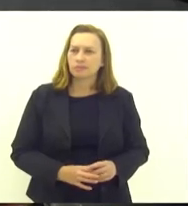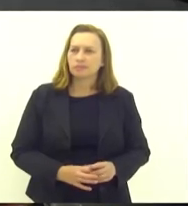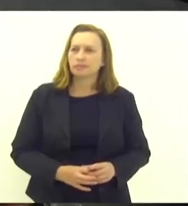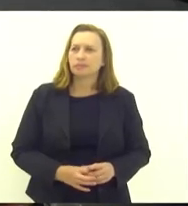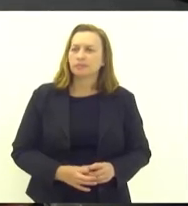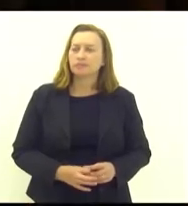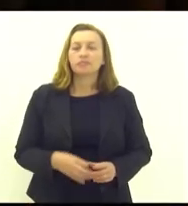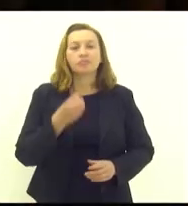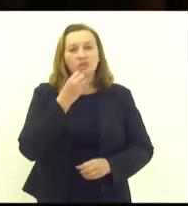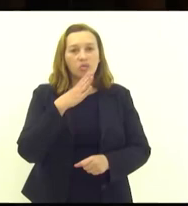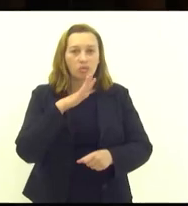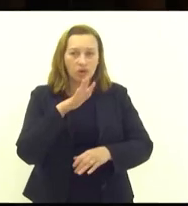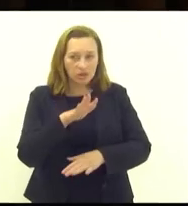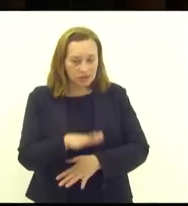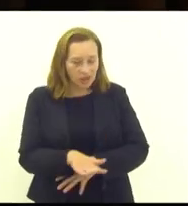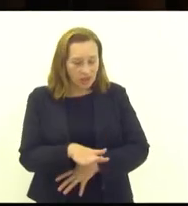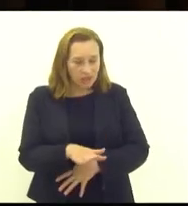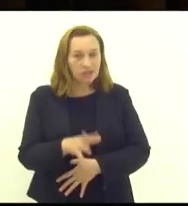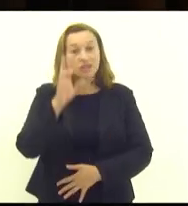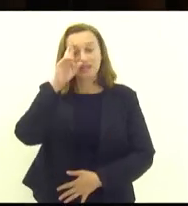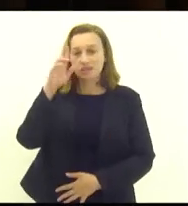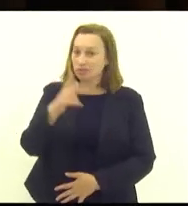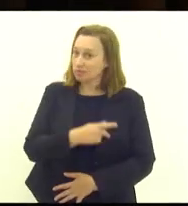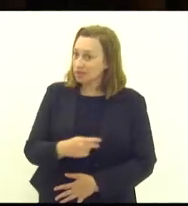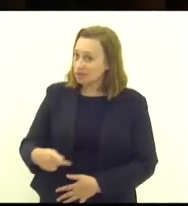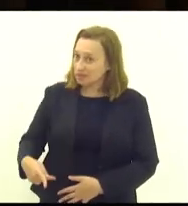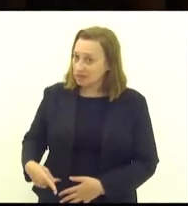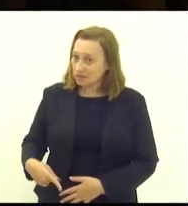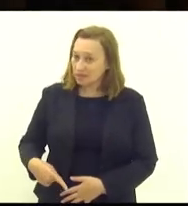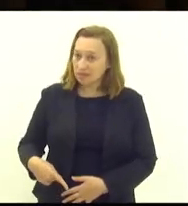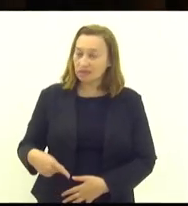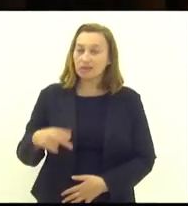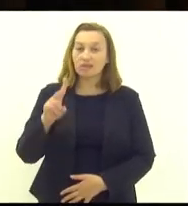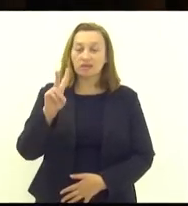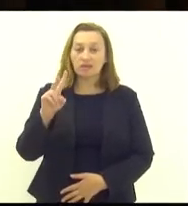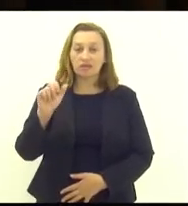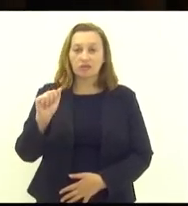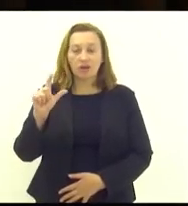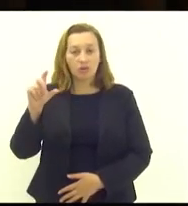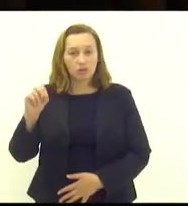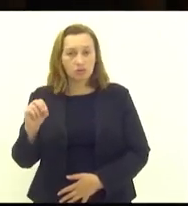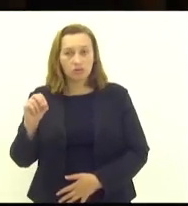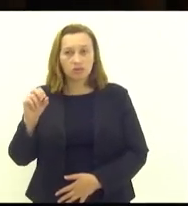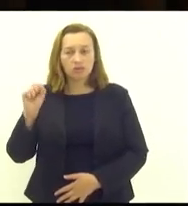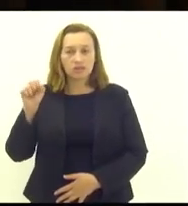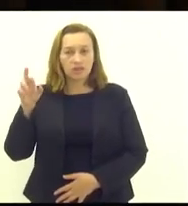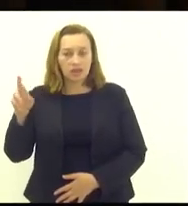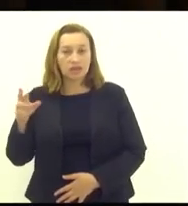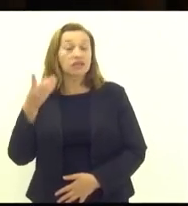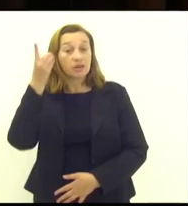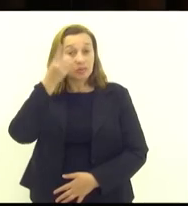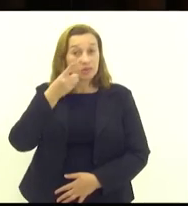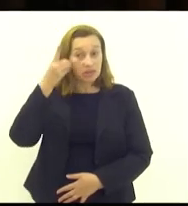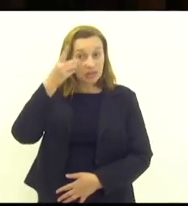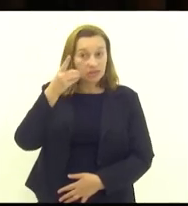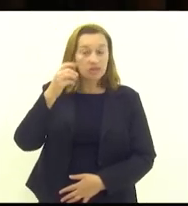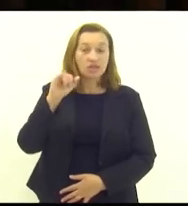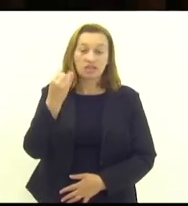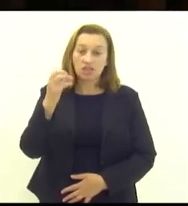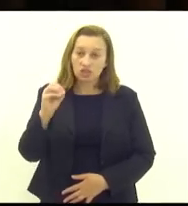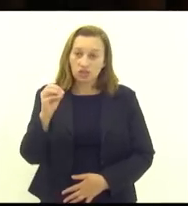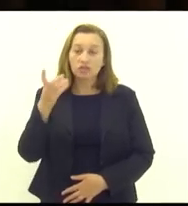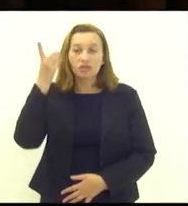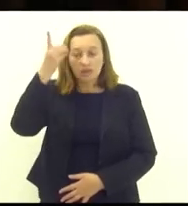Boa tarde, senhor presidente, Valdo Seaza, deputado Serginho, deputado Deodalto,